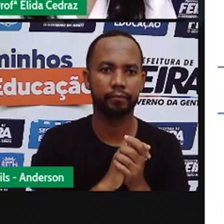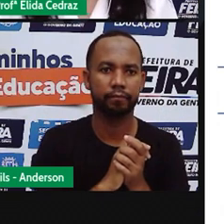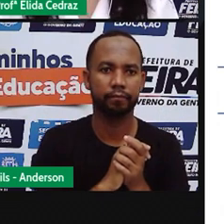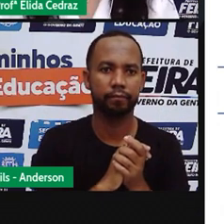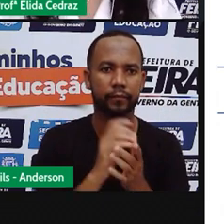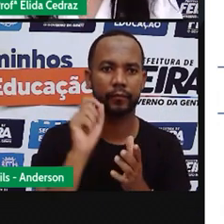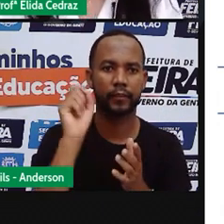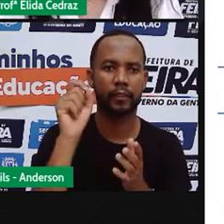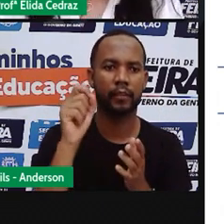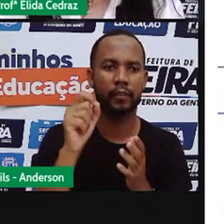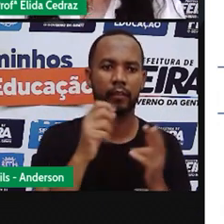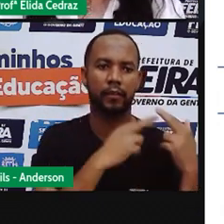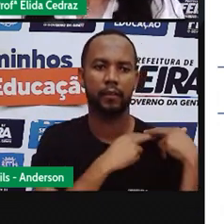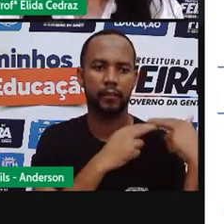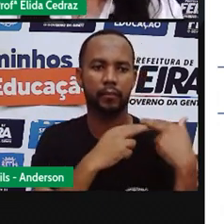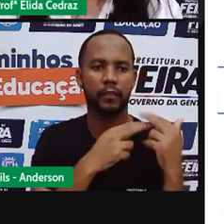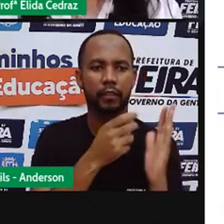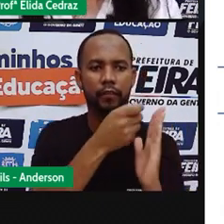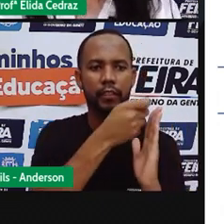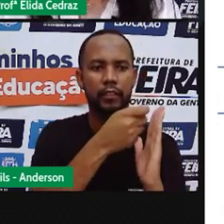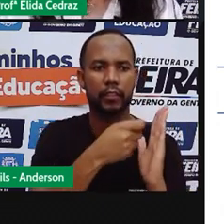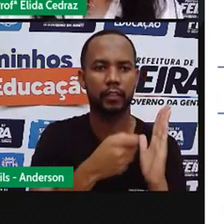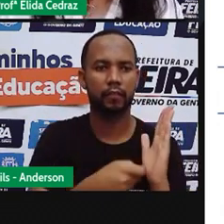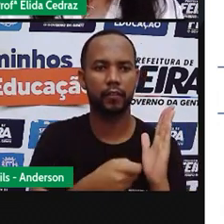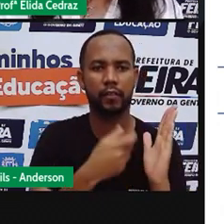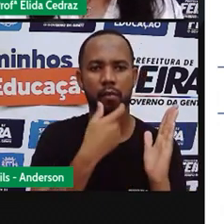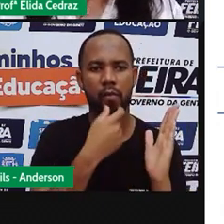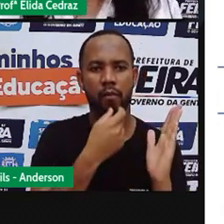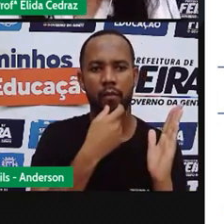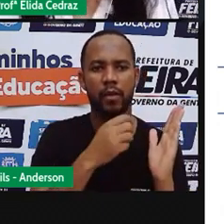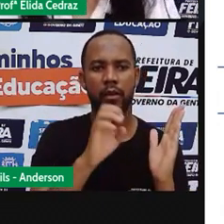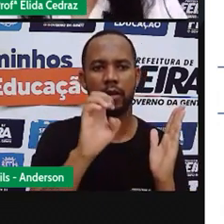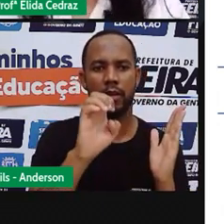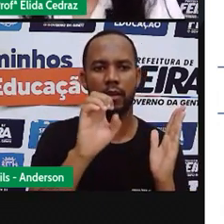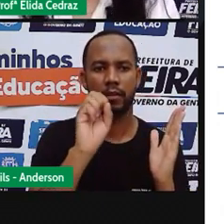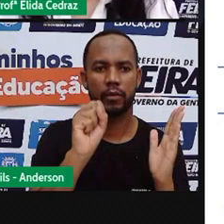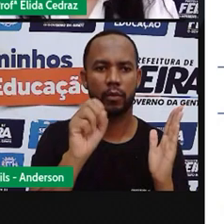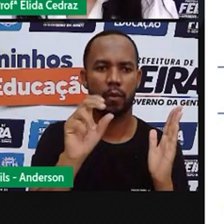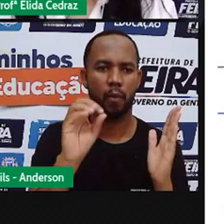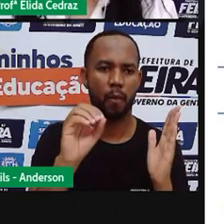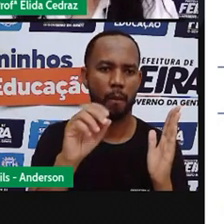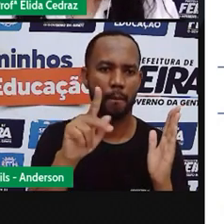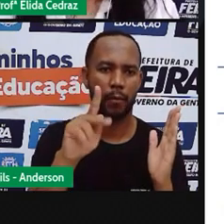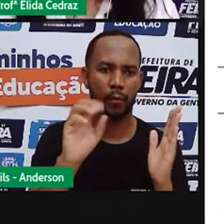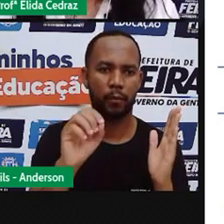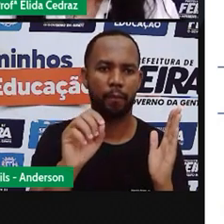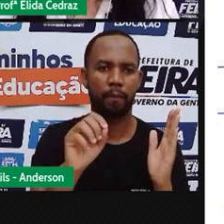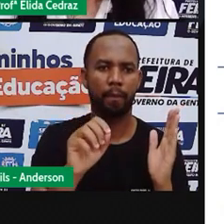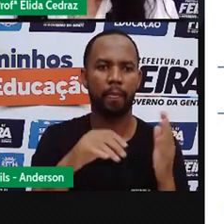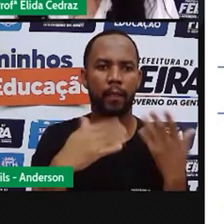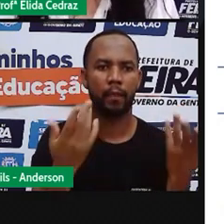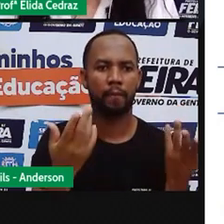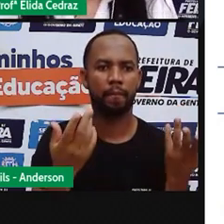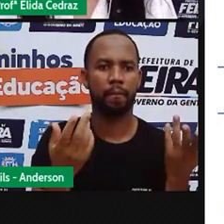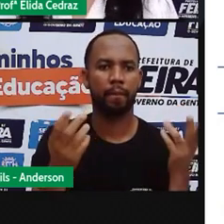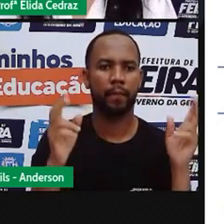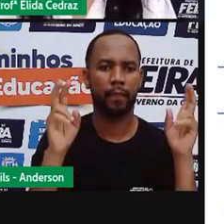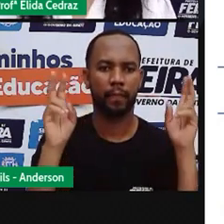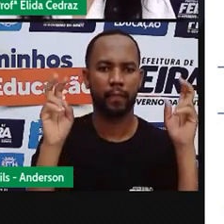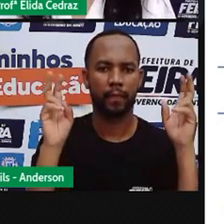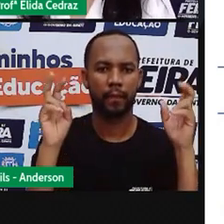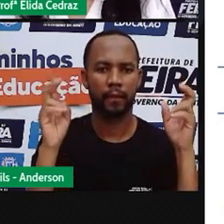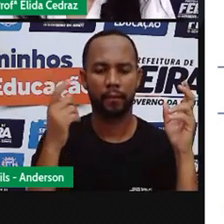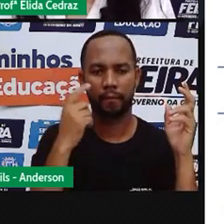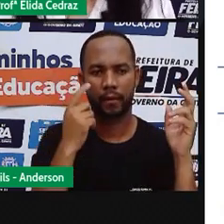escreveu esse texto? É uma fábula de Exu. Como são as personagens da escrita? Eu